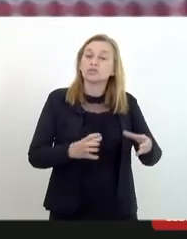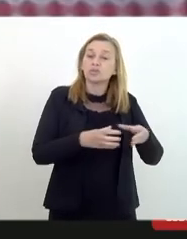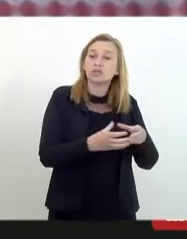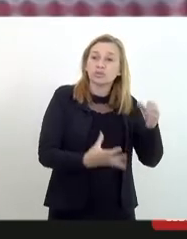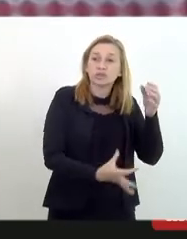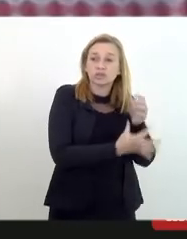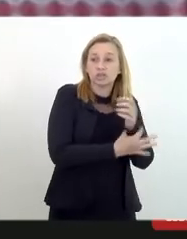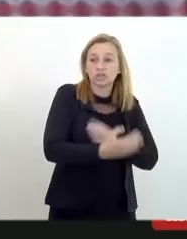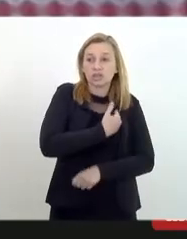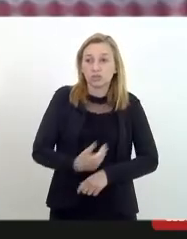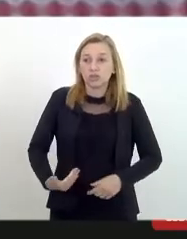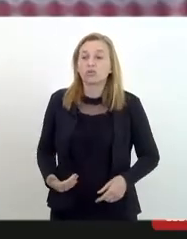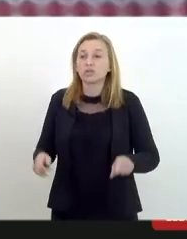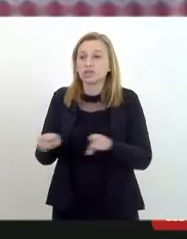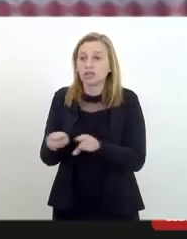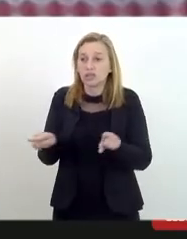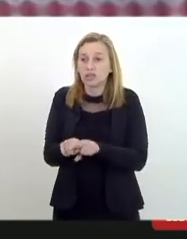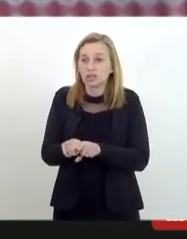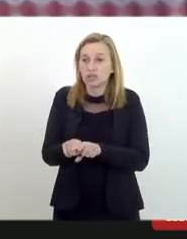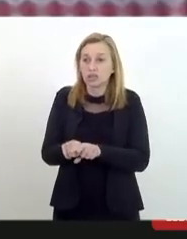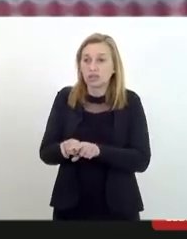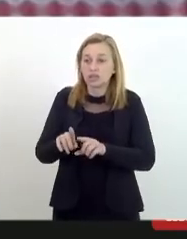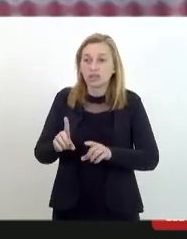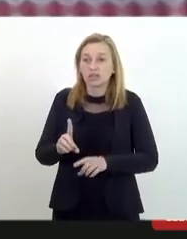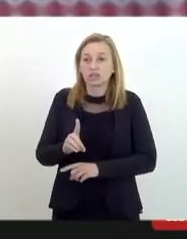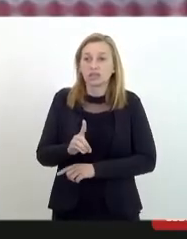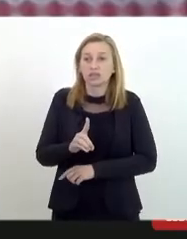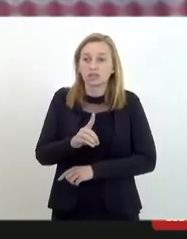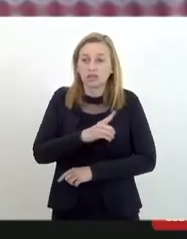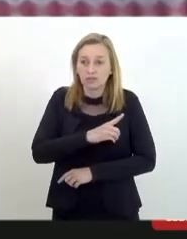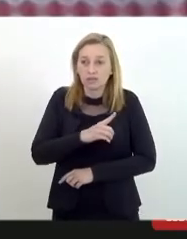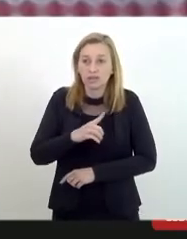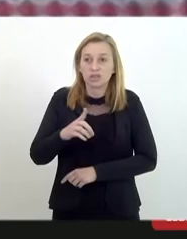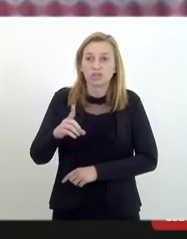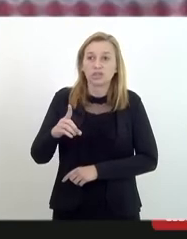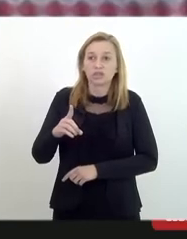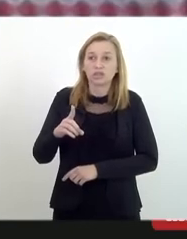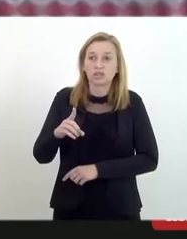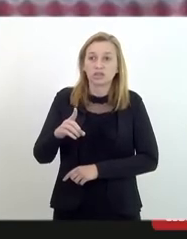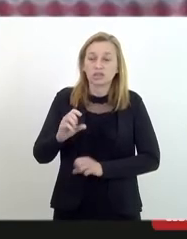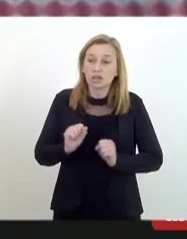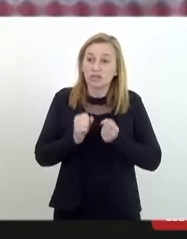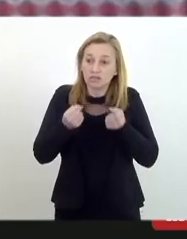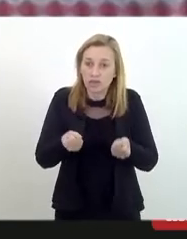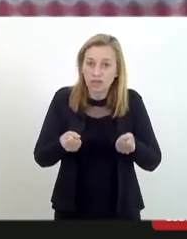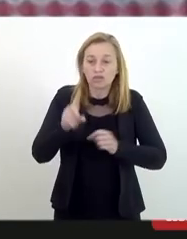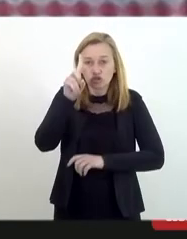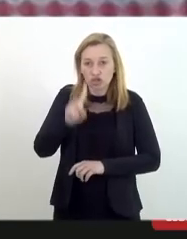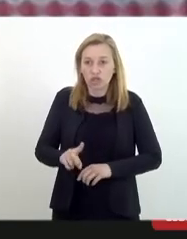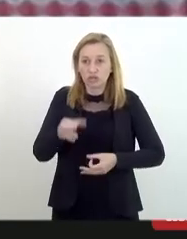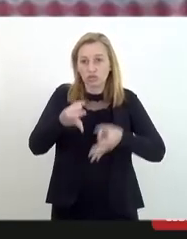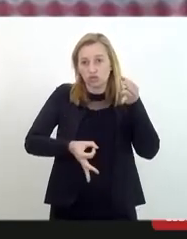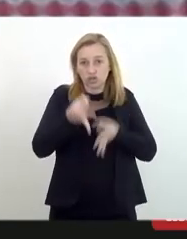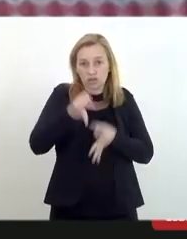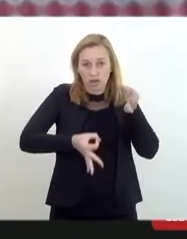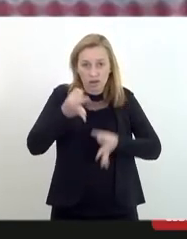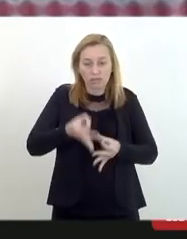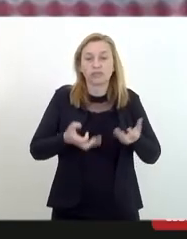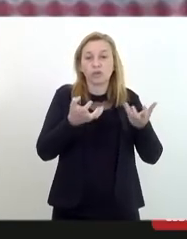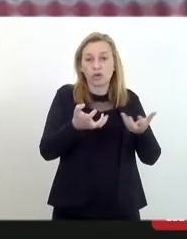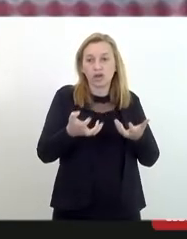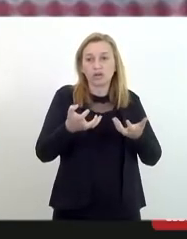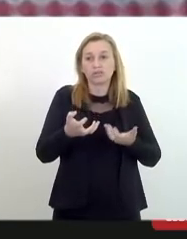pública quanto no campo da defesa do direito do judiciário então eu quero